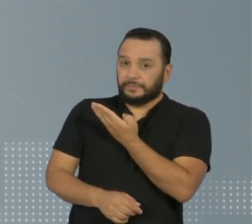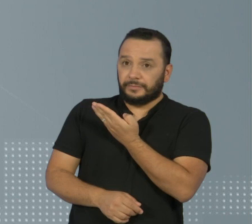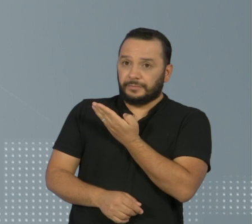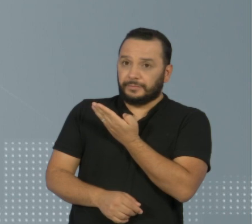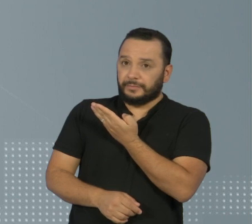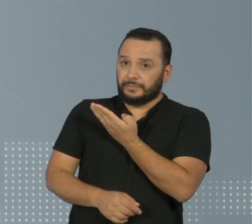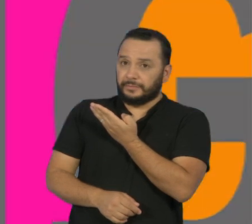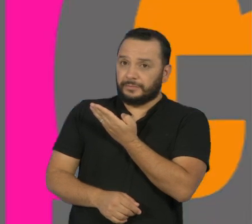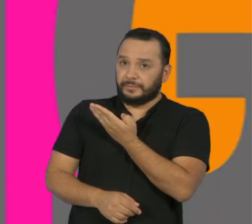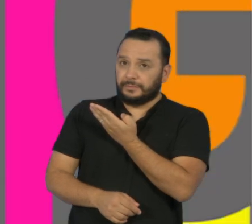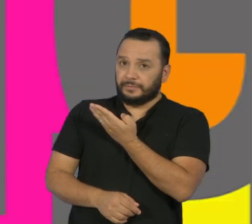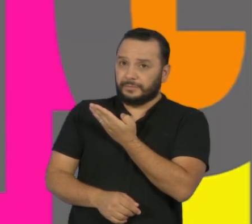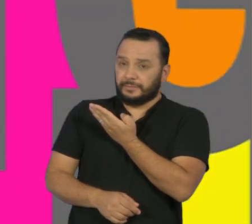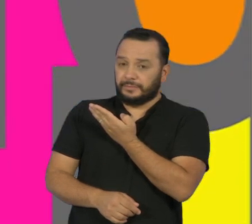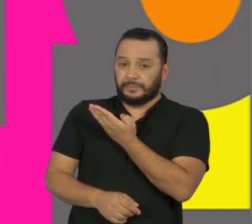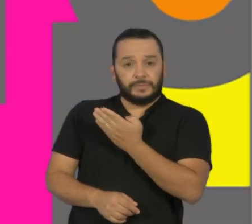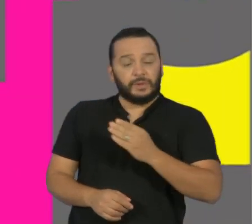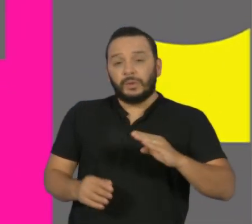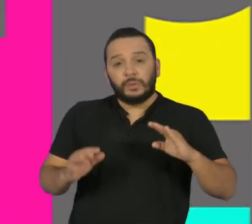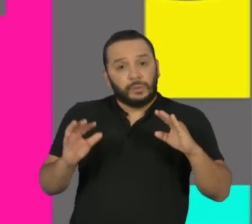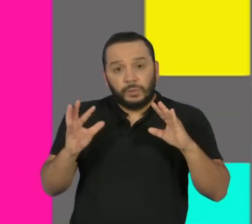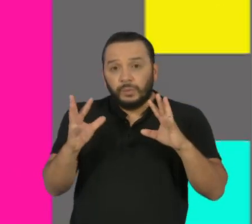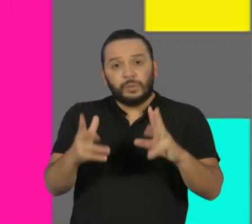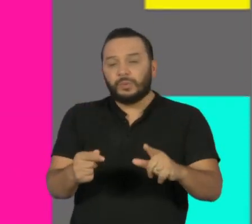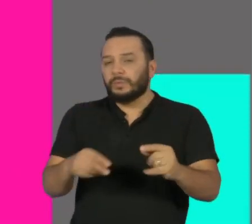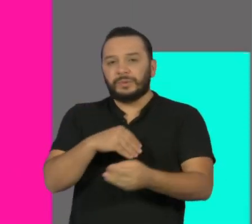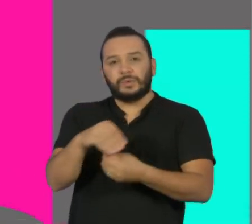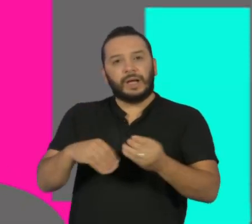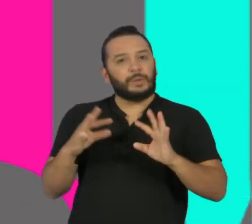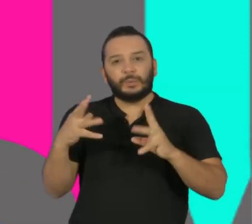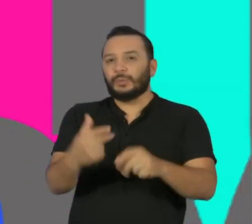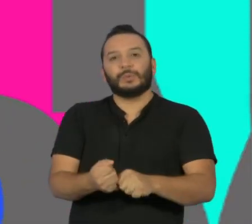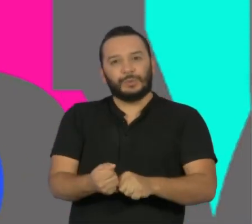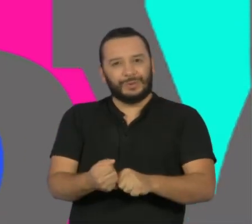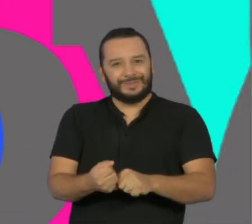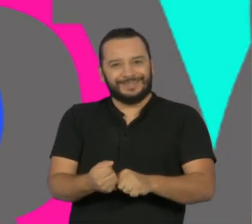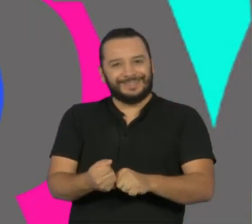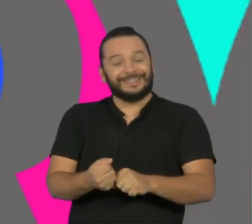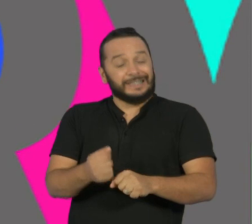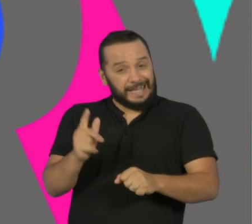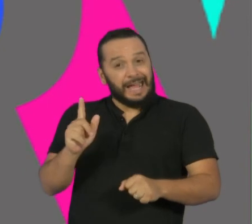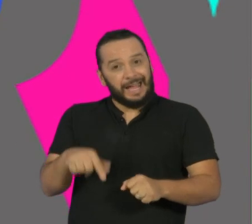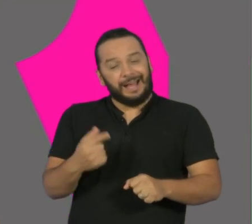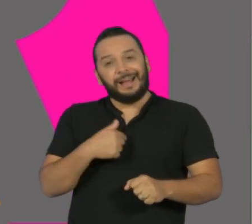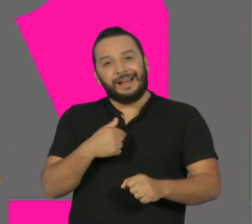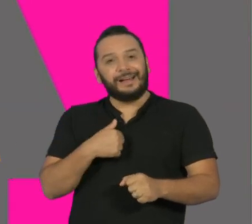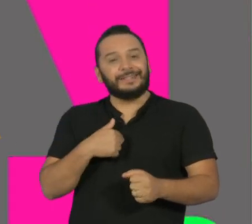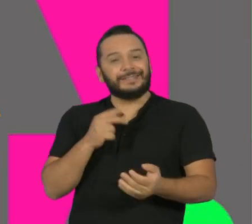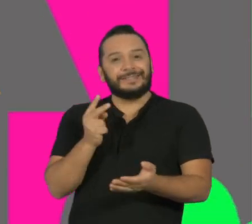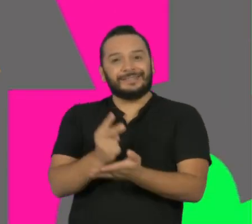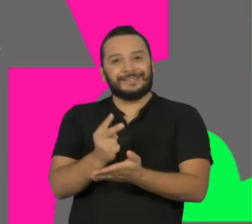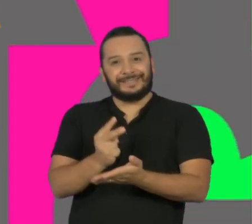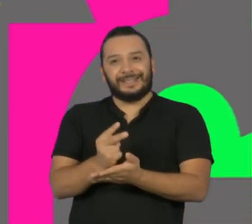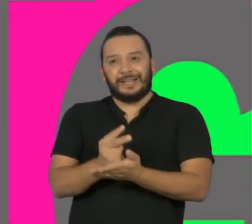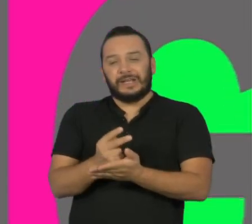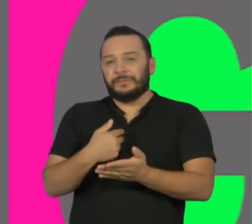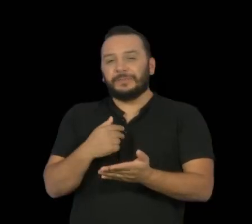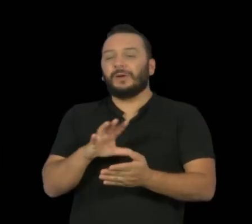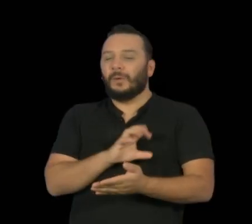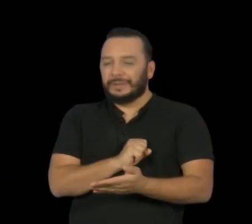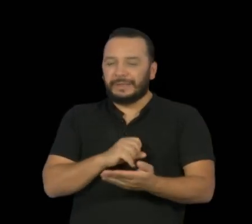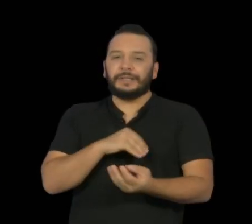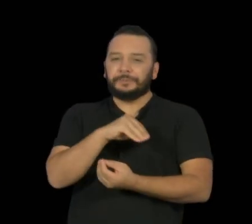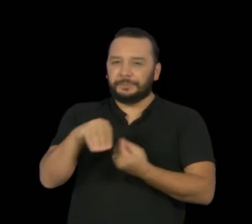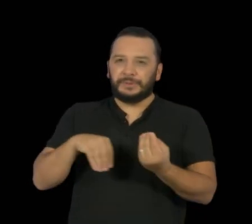Everything. Quer dizer, tudo com tudo. A ideia da mistura, que pra mim é muito cara, eu sempre fui muito pela mistura.